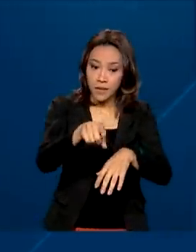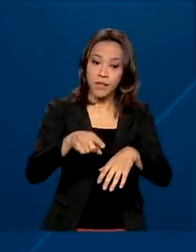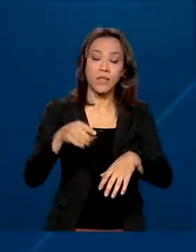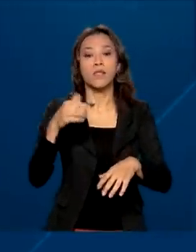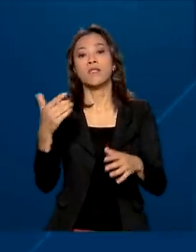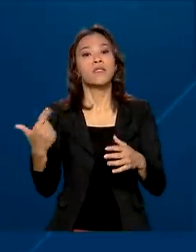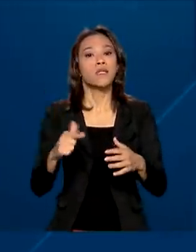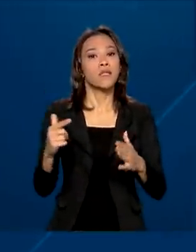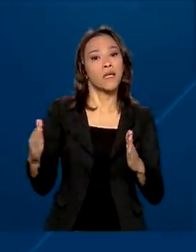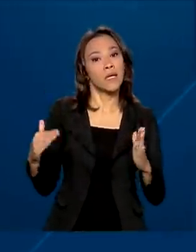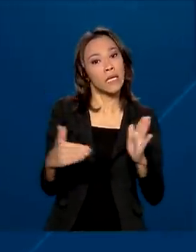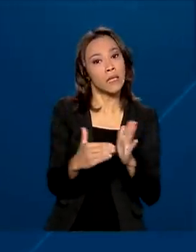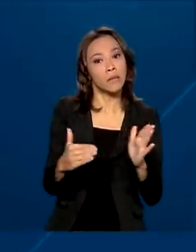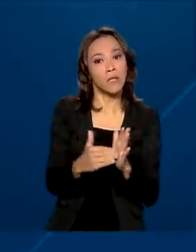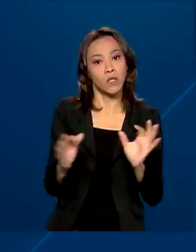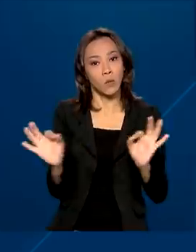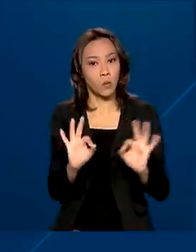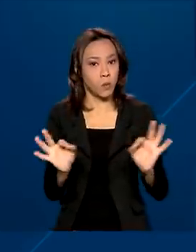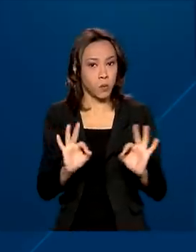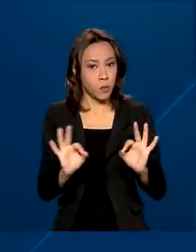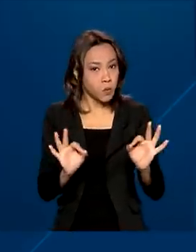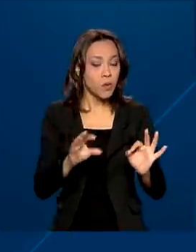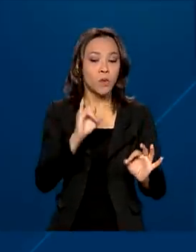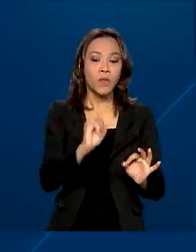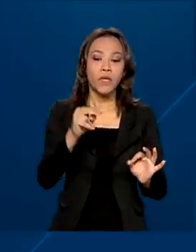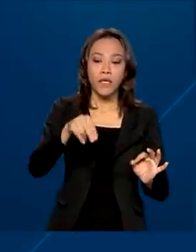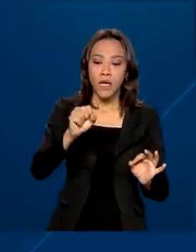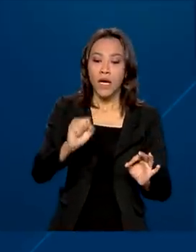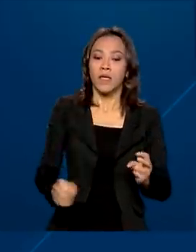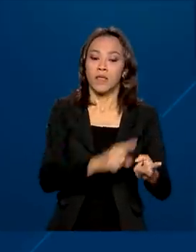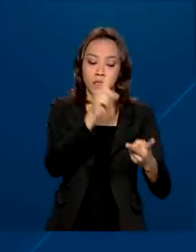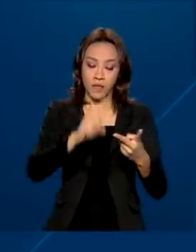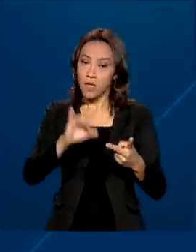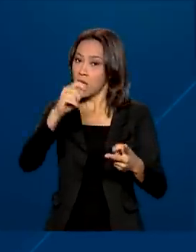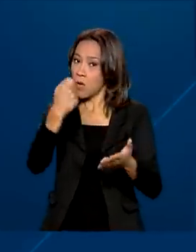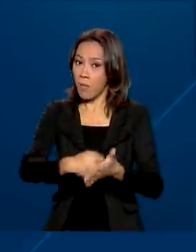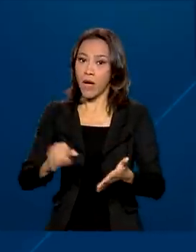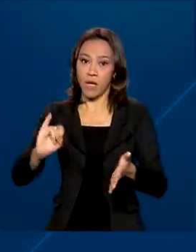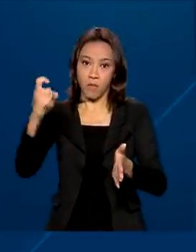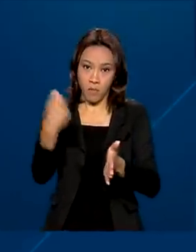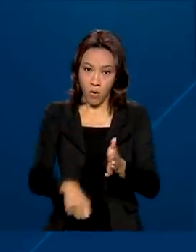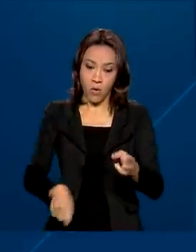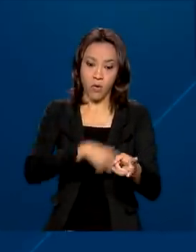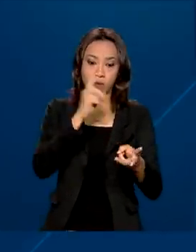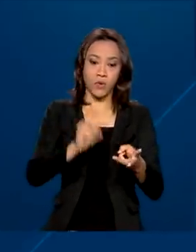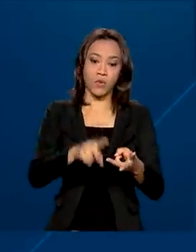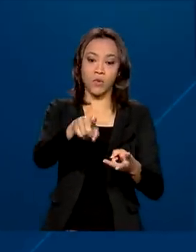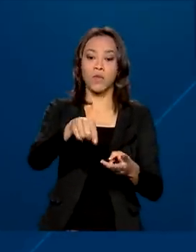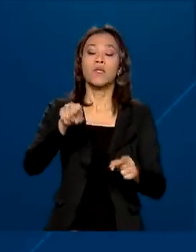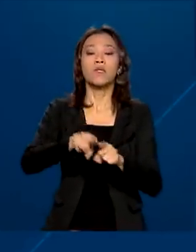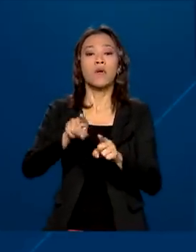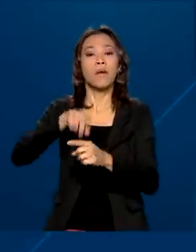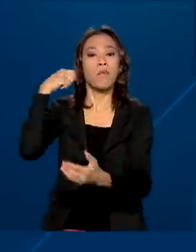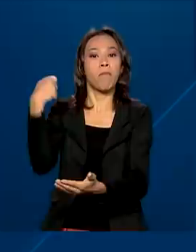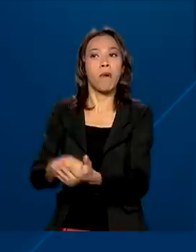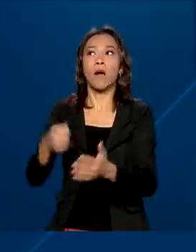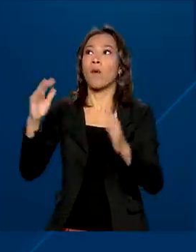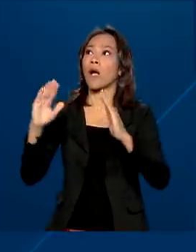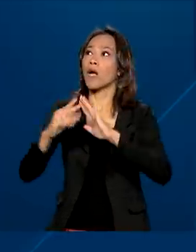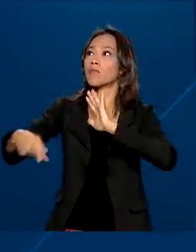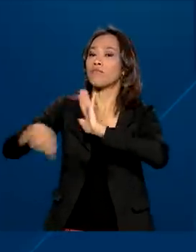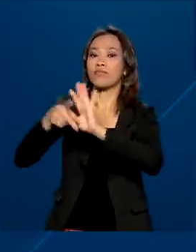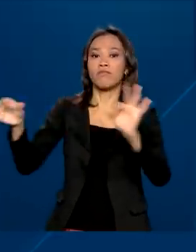Instituto Nacional do Seguro Social, INSS, isenção de impostos, quitação do financiamento habitacional e